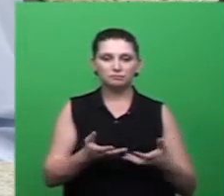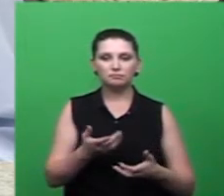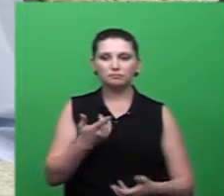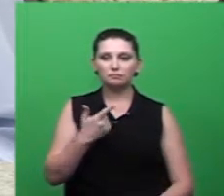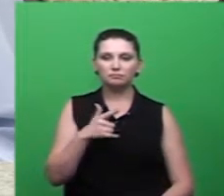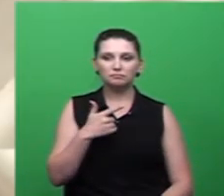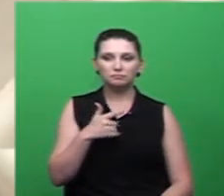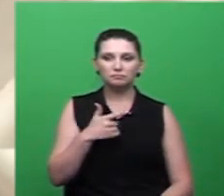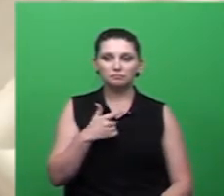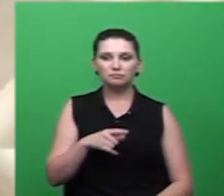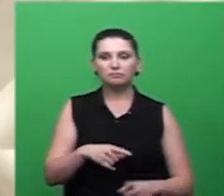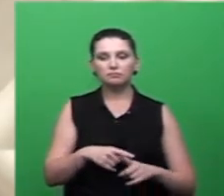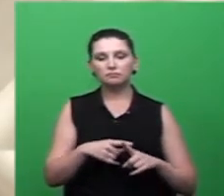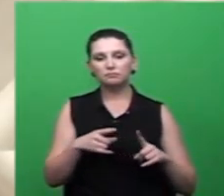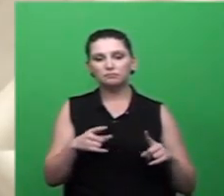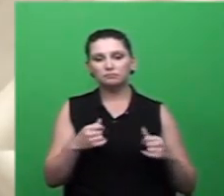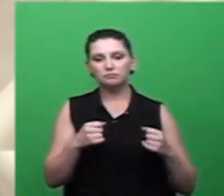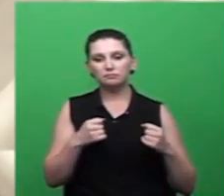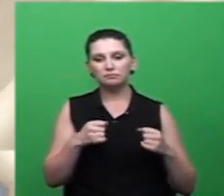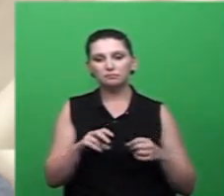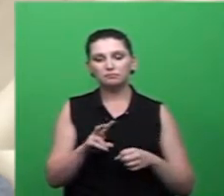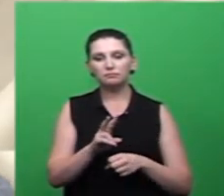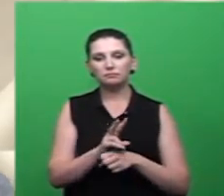e no caso fosse